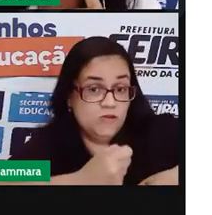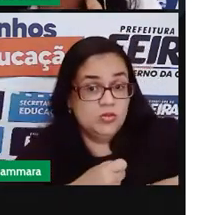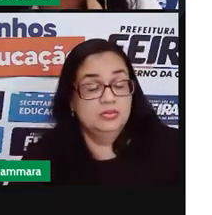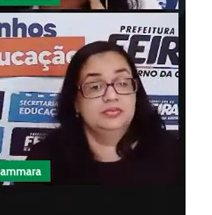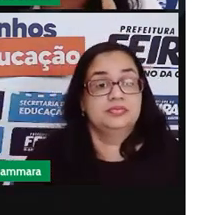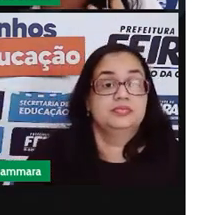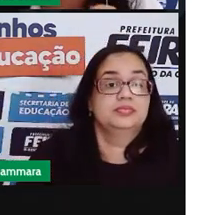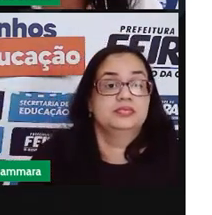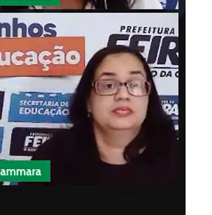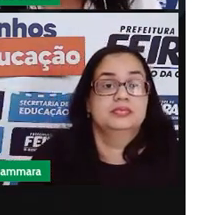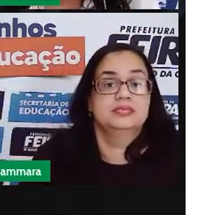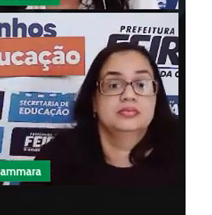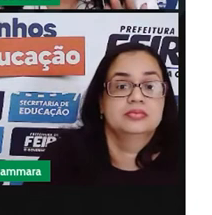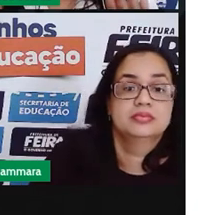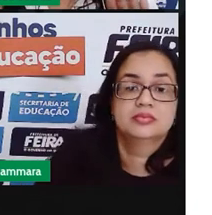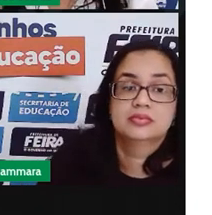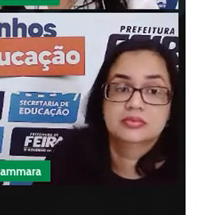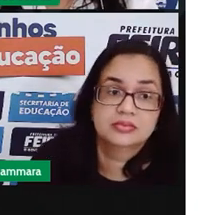vassoura.